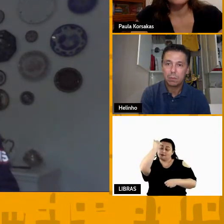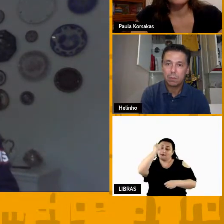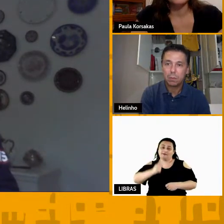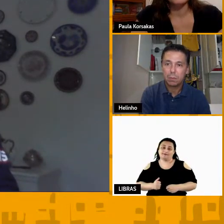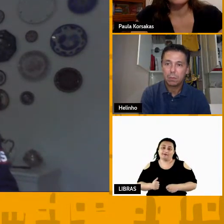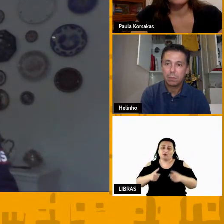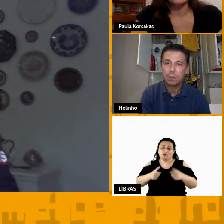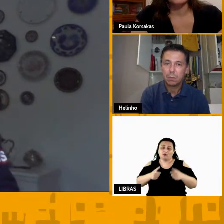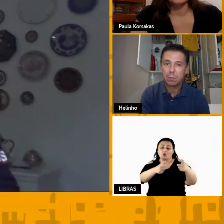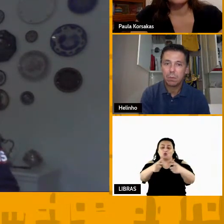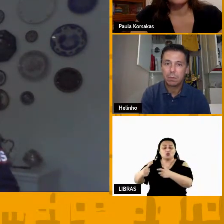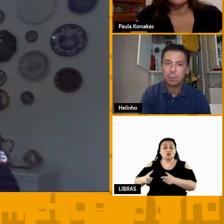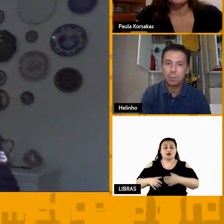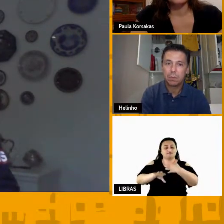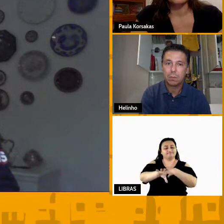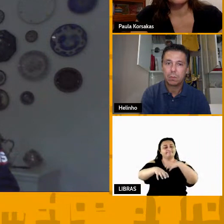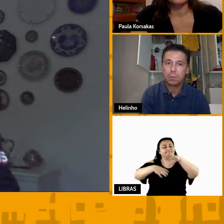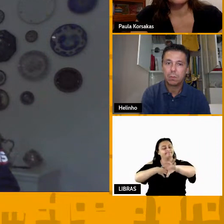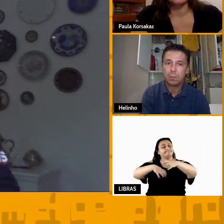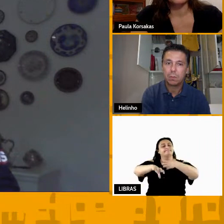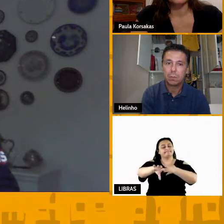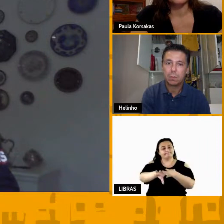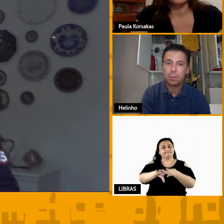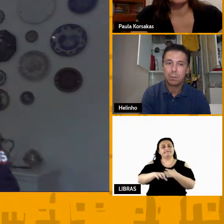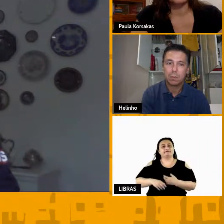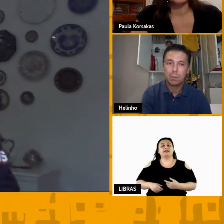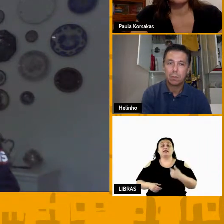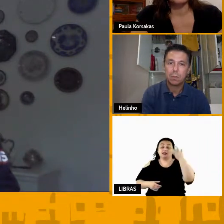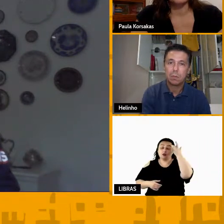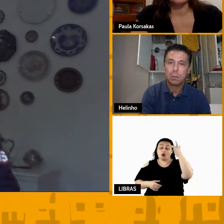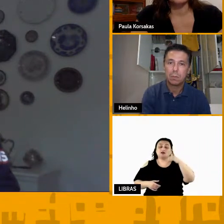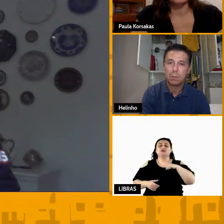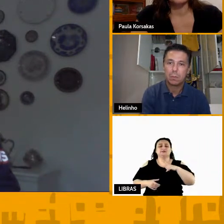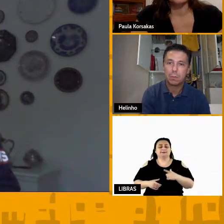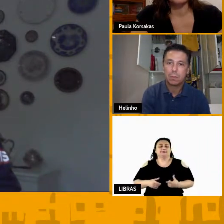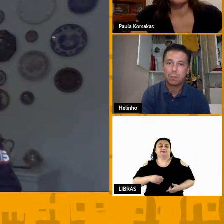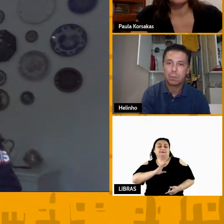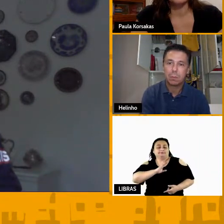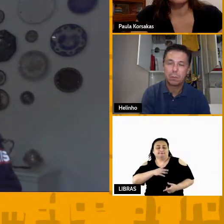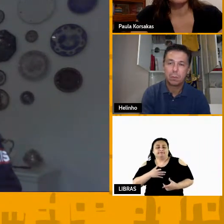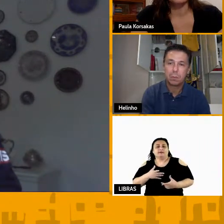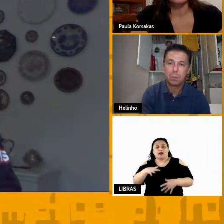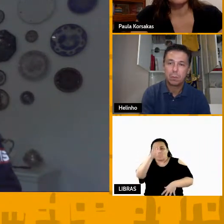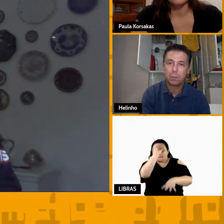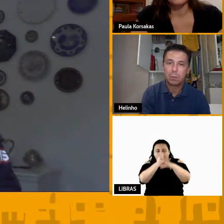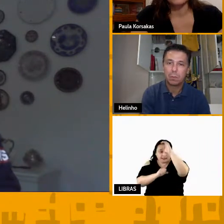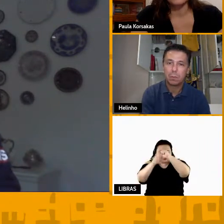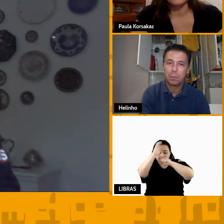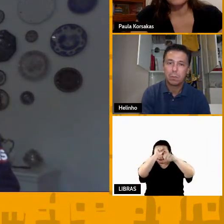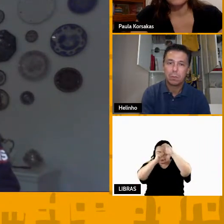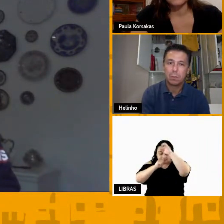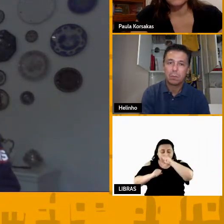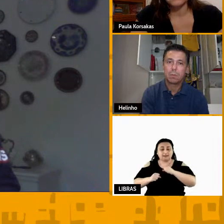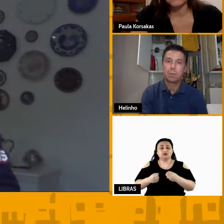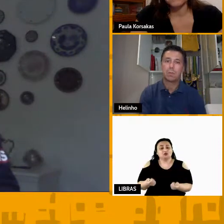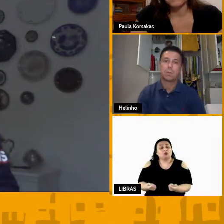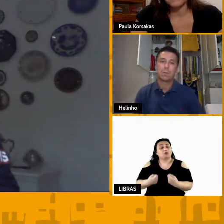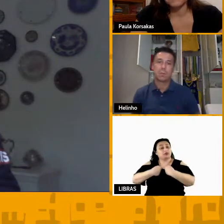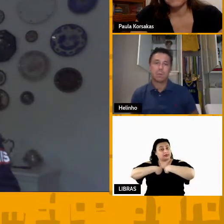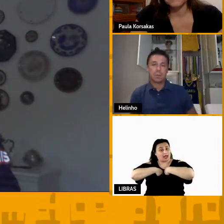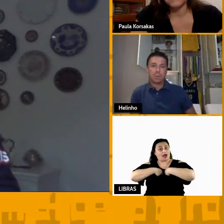num lugar e do outro e eu acho que essa bagagem de ter sido atleta profissional nos dá essa